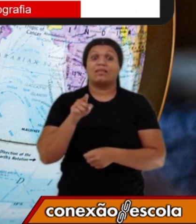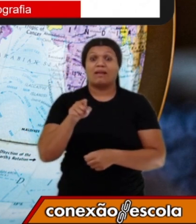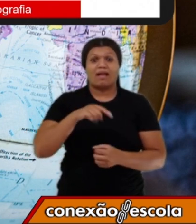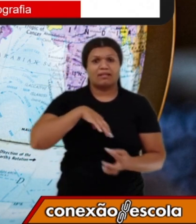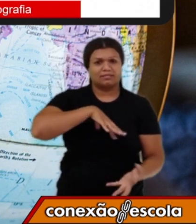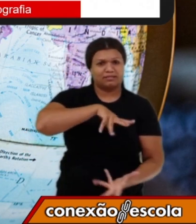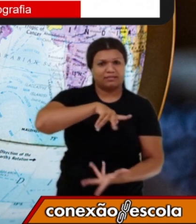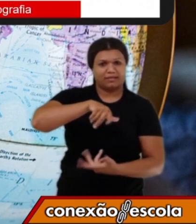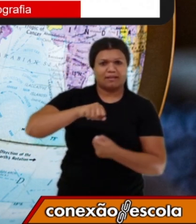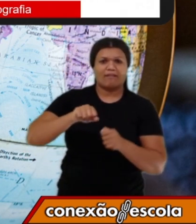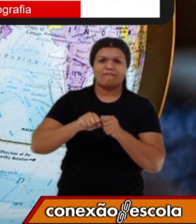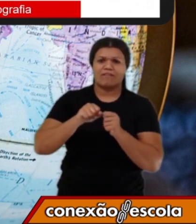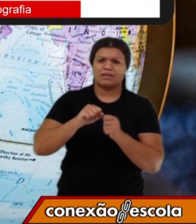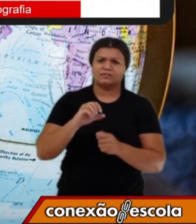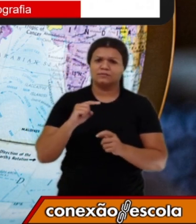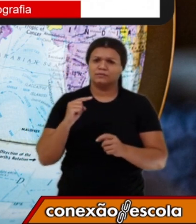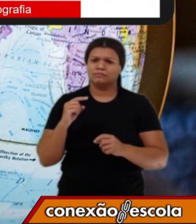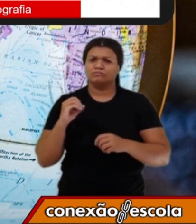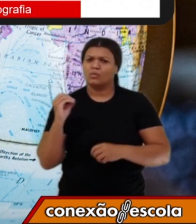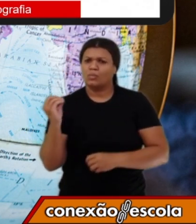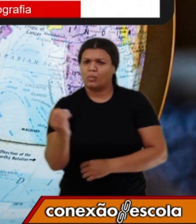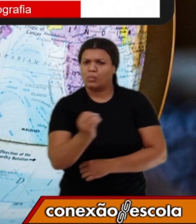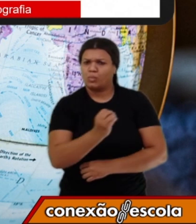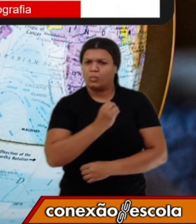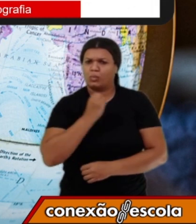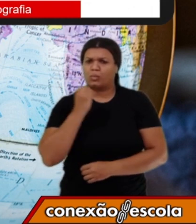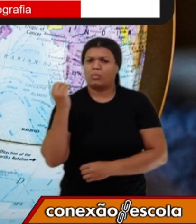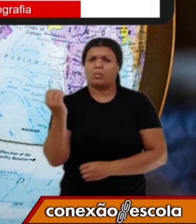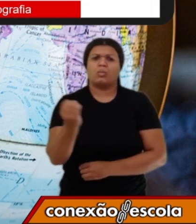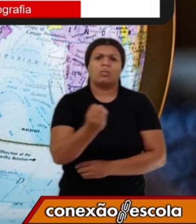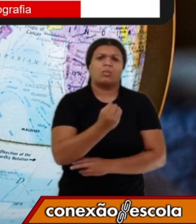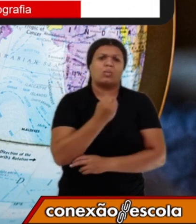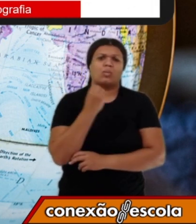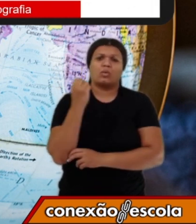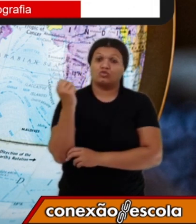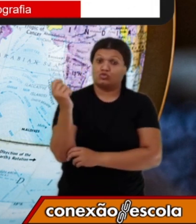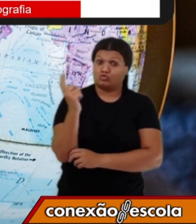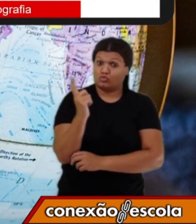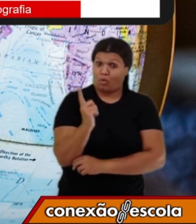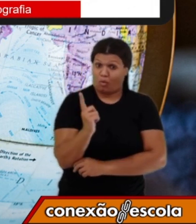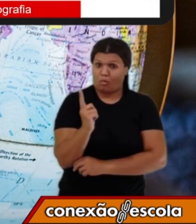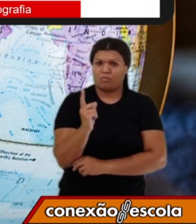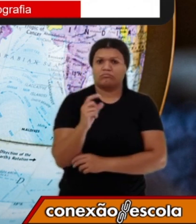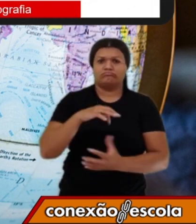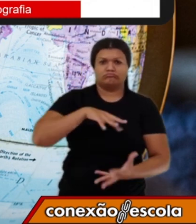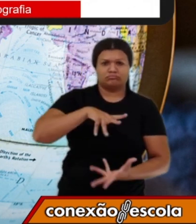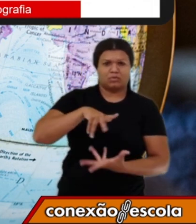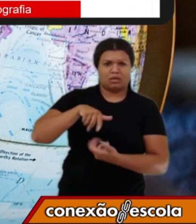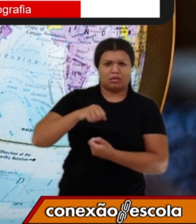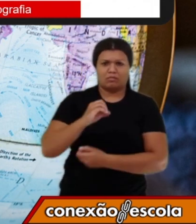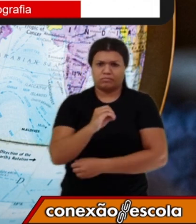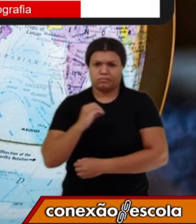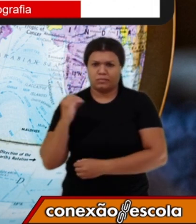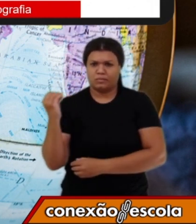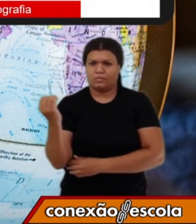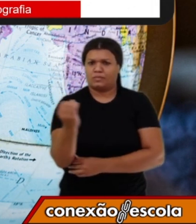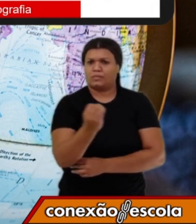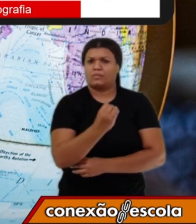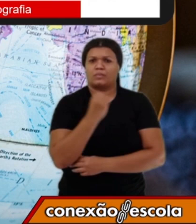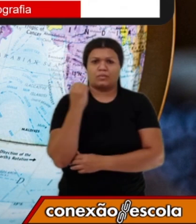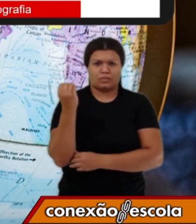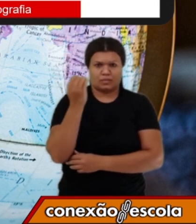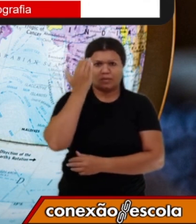em torno do Sol em um caminho pré-estabelecido, ou seja, a órbita da Terra. Ok? Bom,